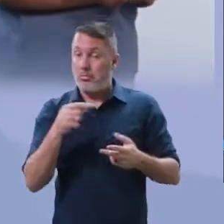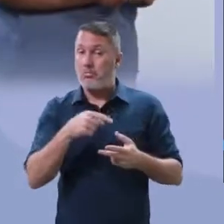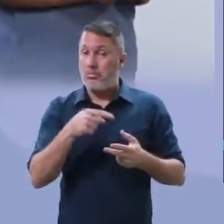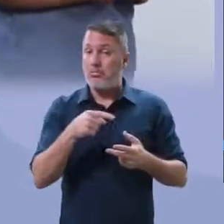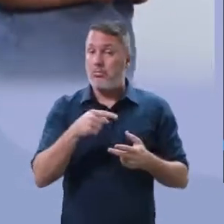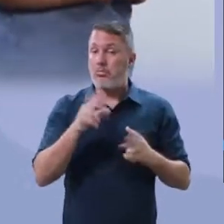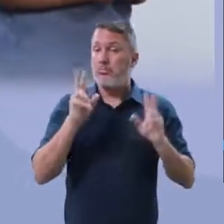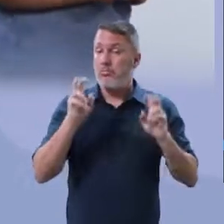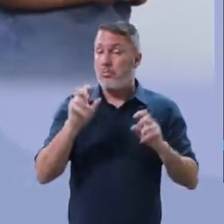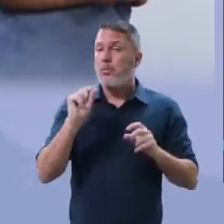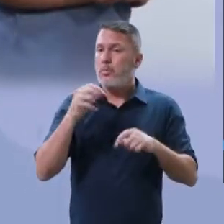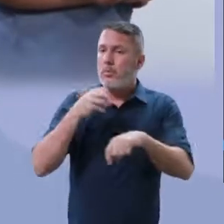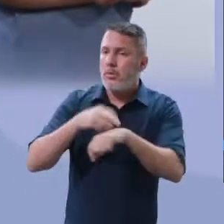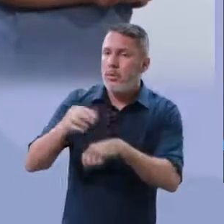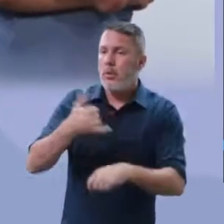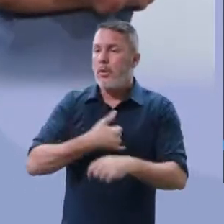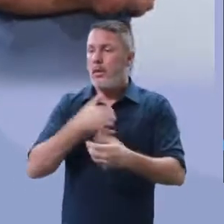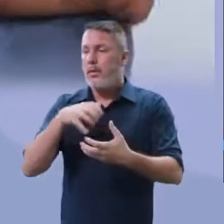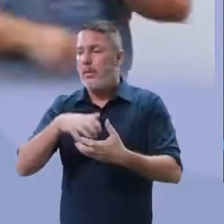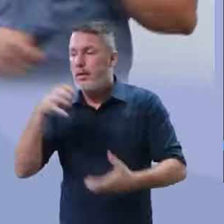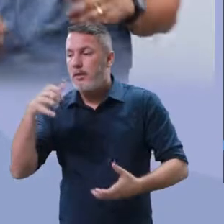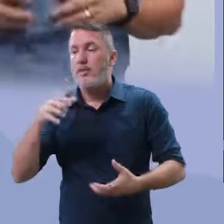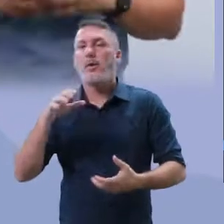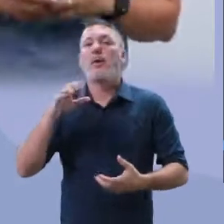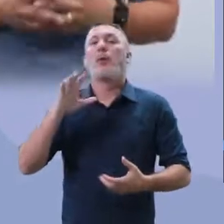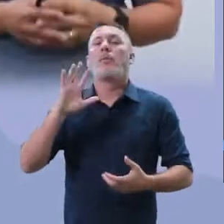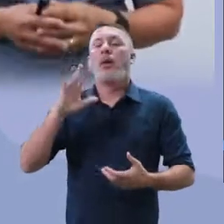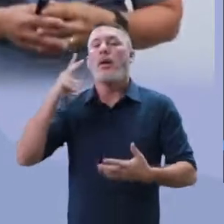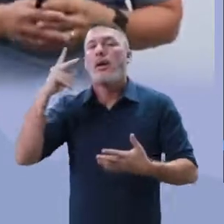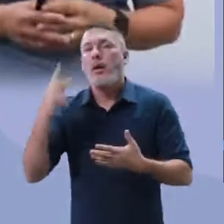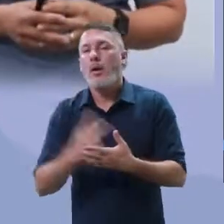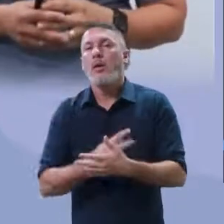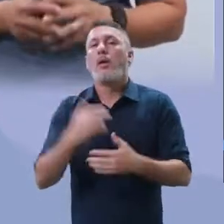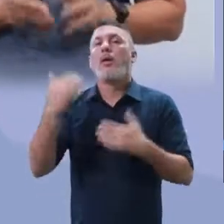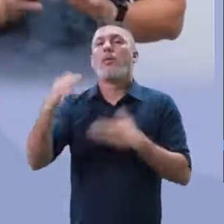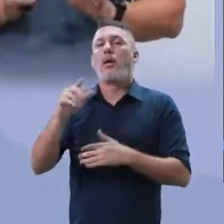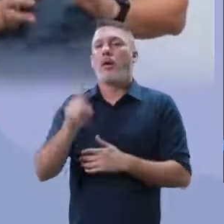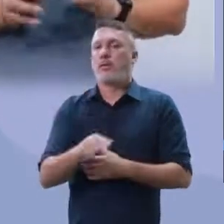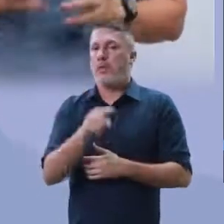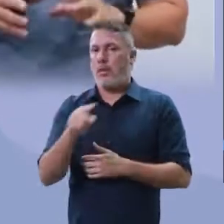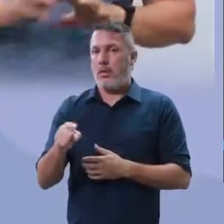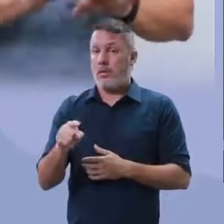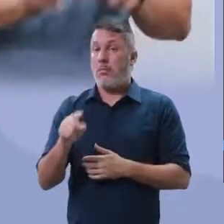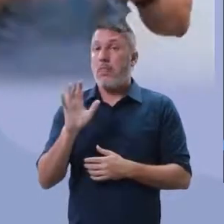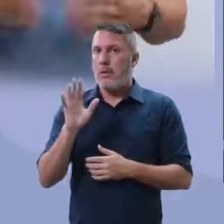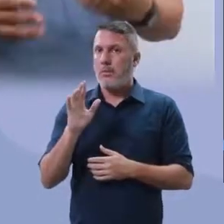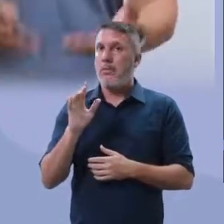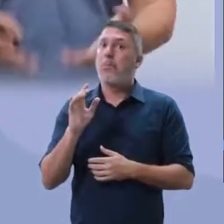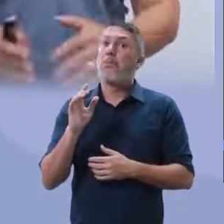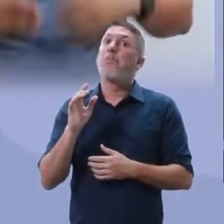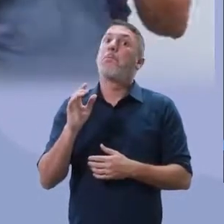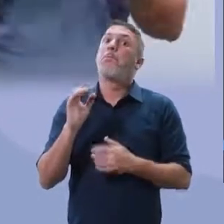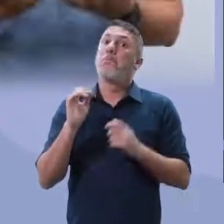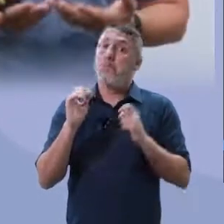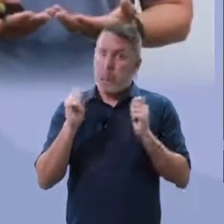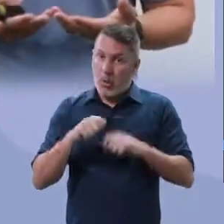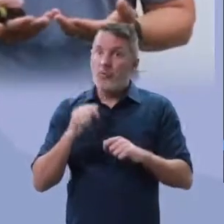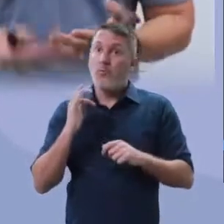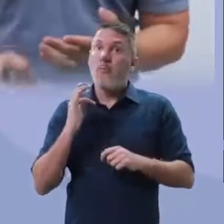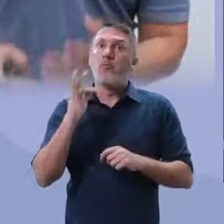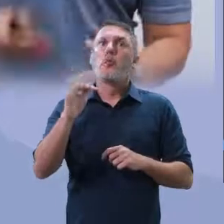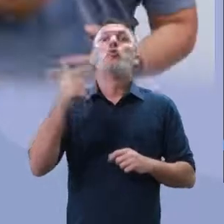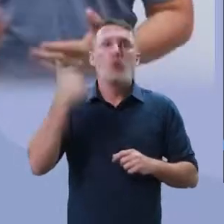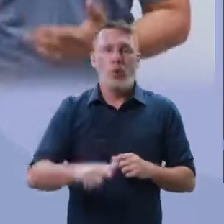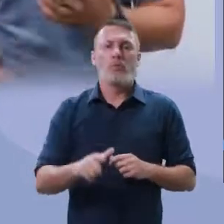vez alguma coisa voltada para a violência contra os idosos, mas aquela prova foi cancelada. Então, não quer dizer que eles não vão cobrar isso, mas eles podem